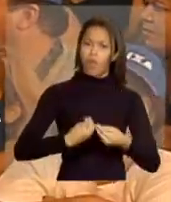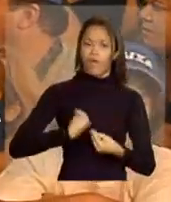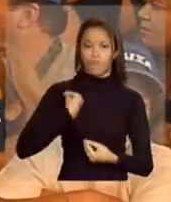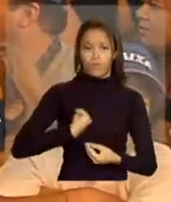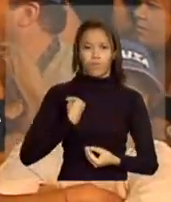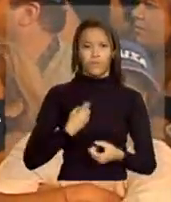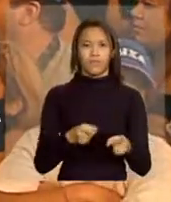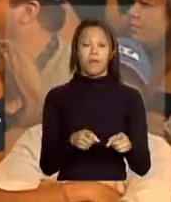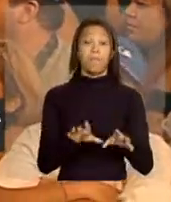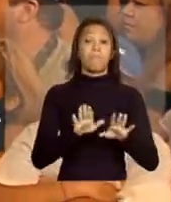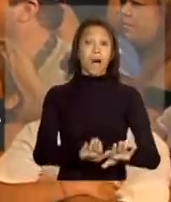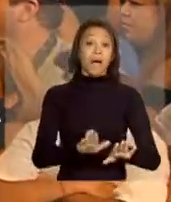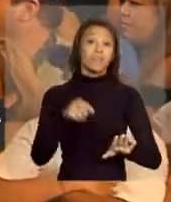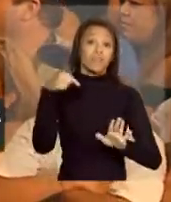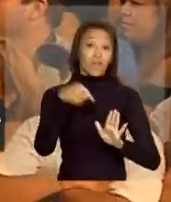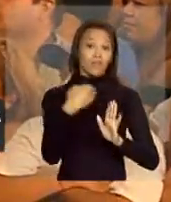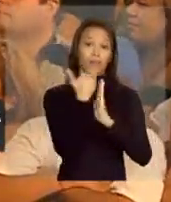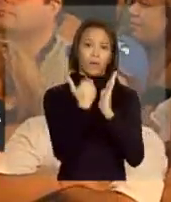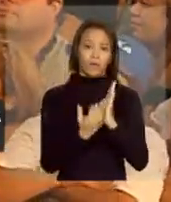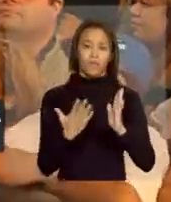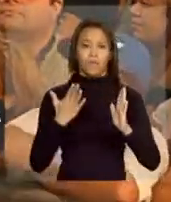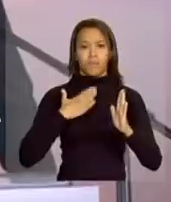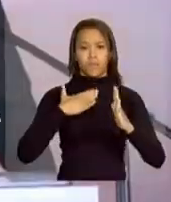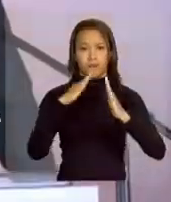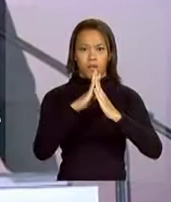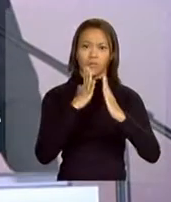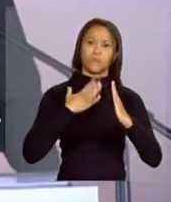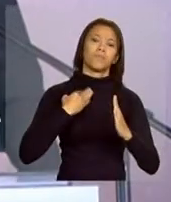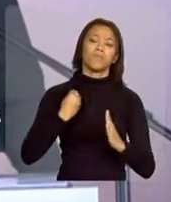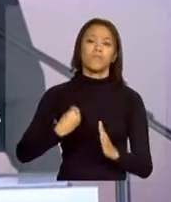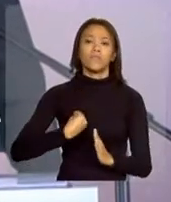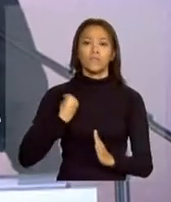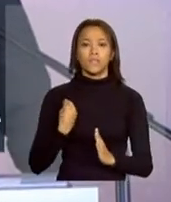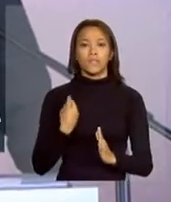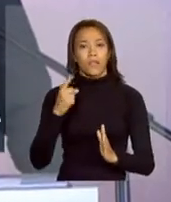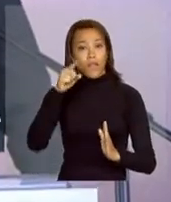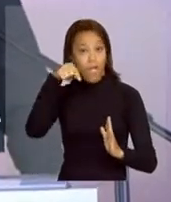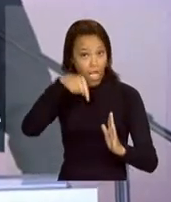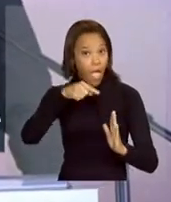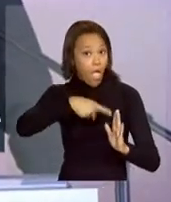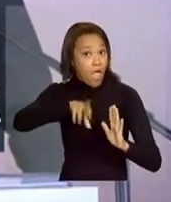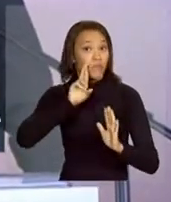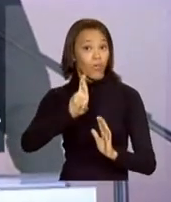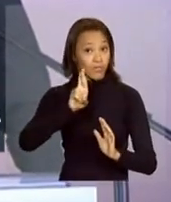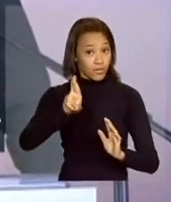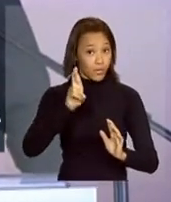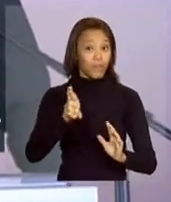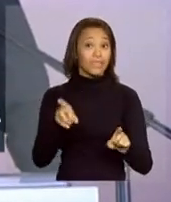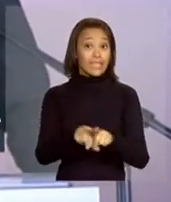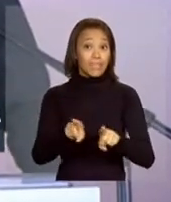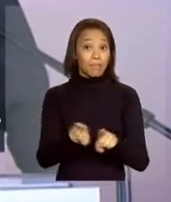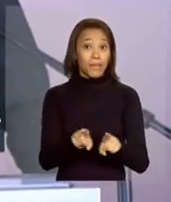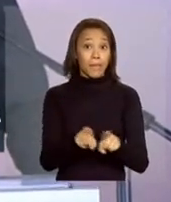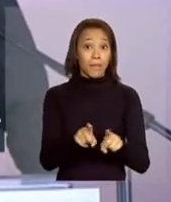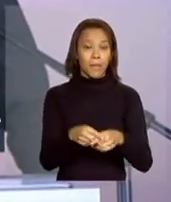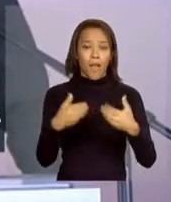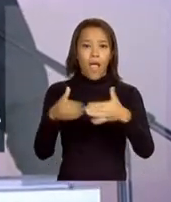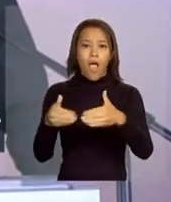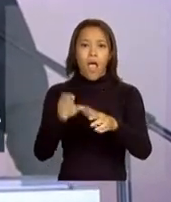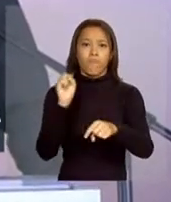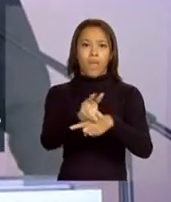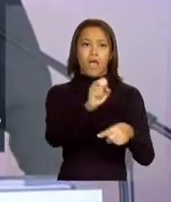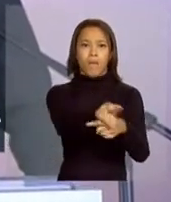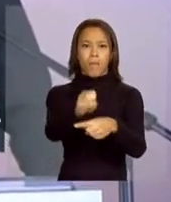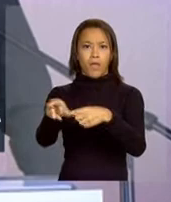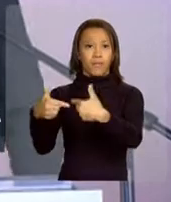Mas também esse programa, o Minha Casa Minha Vida, ele é responsável pela geração de empregos, pela